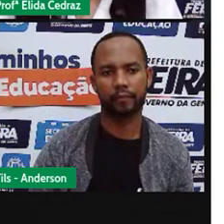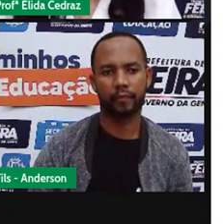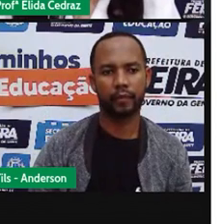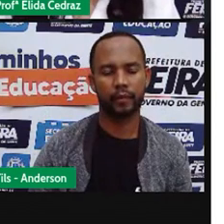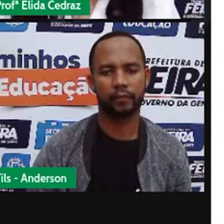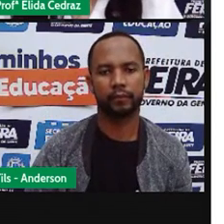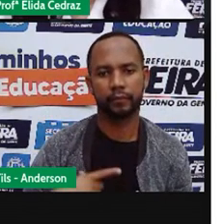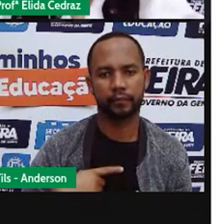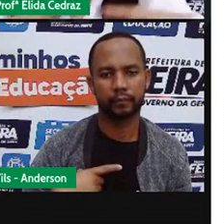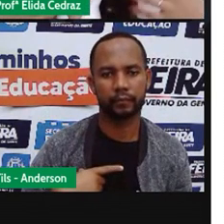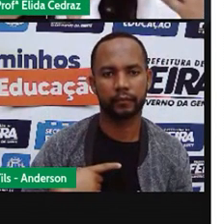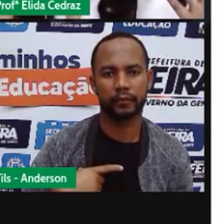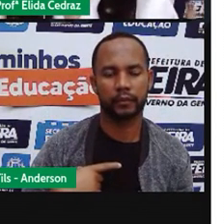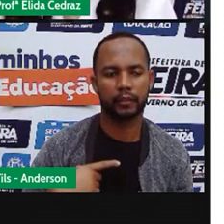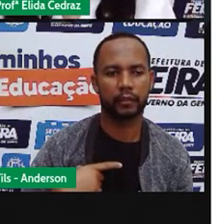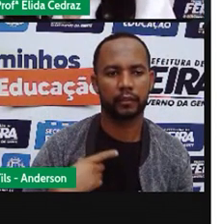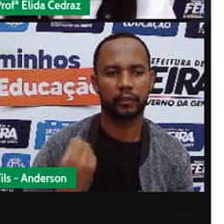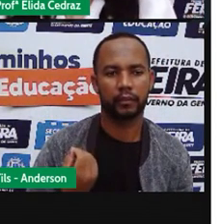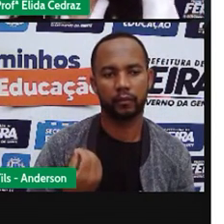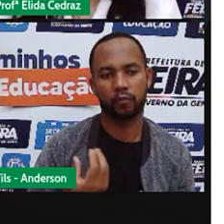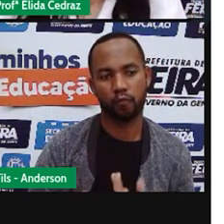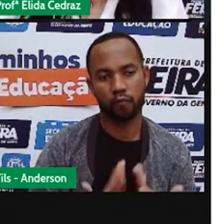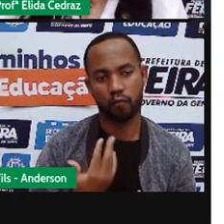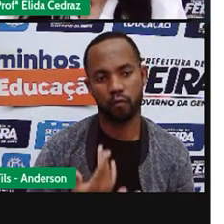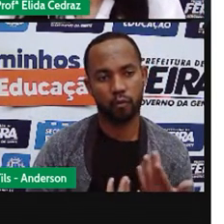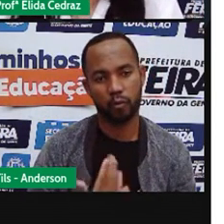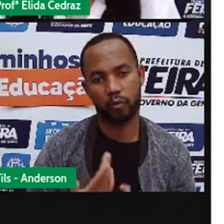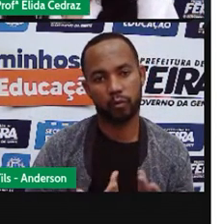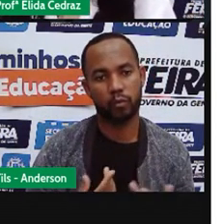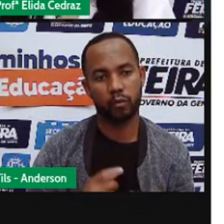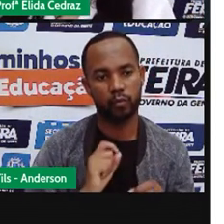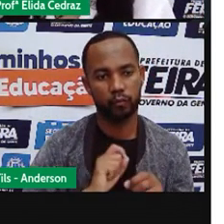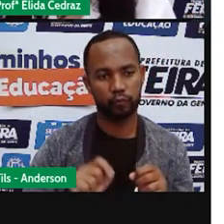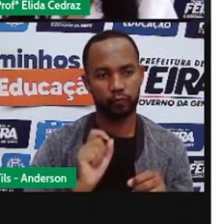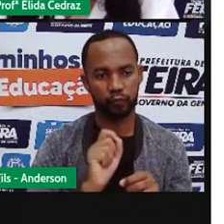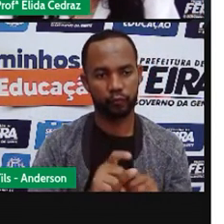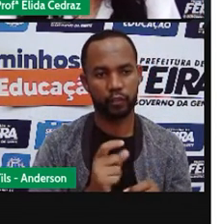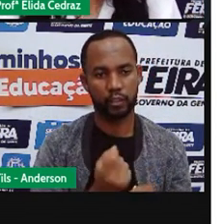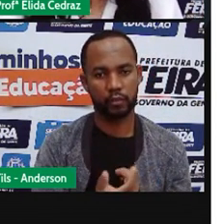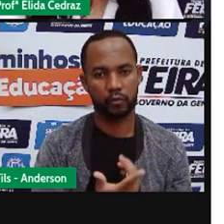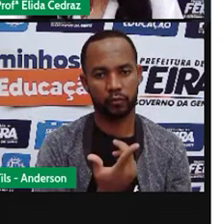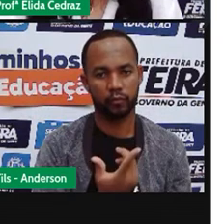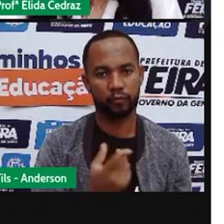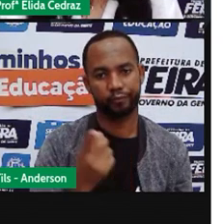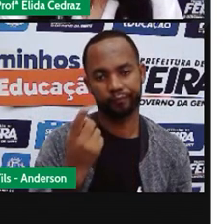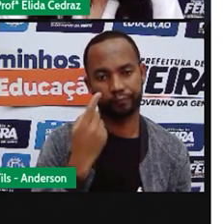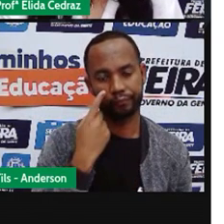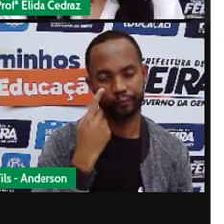claridade projetada, né? Feita pelo fogo das velas das lâmpadas.